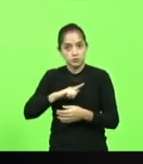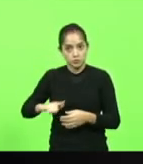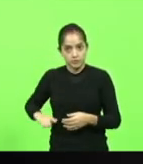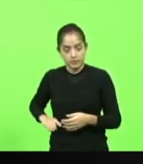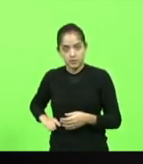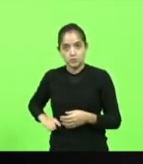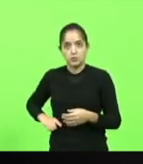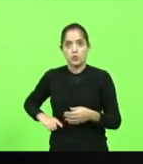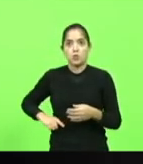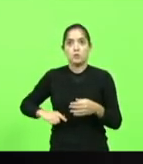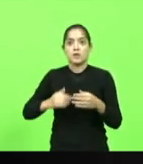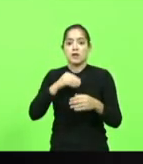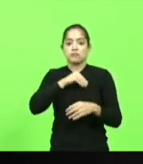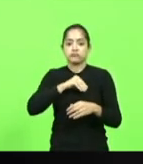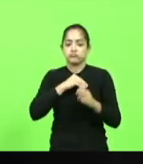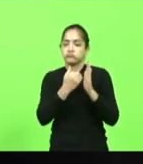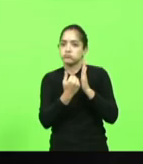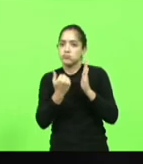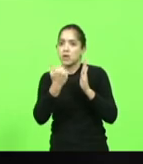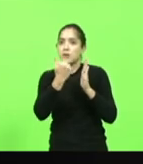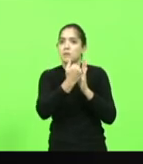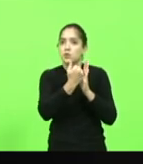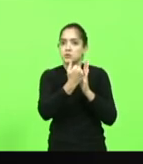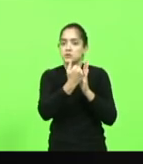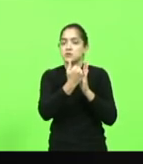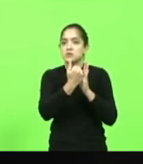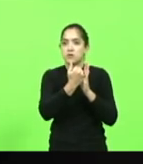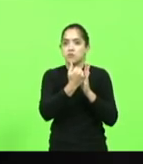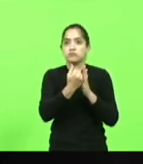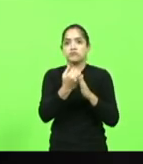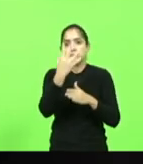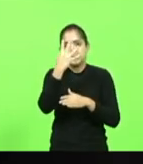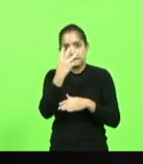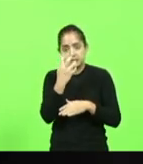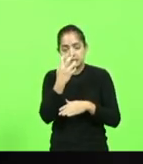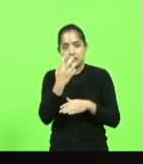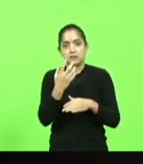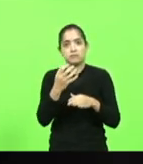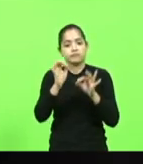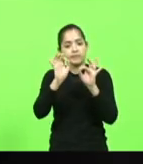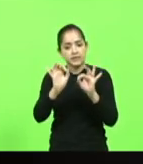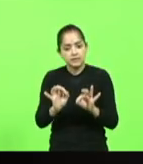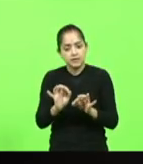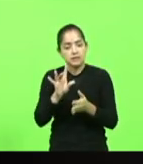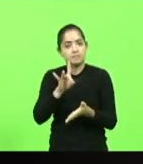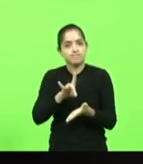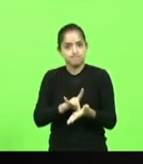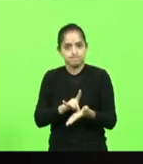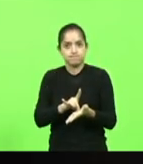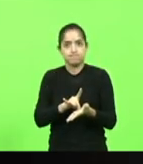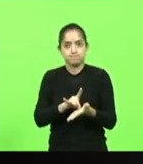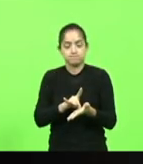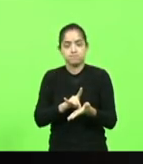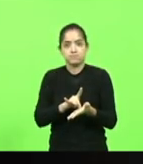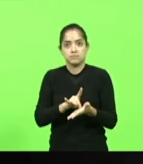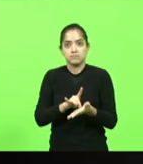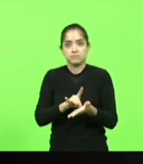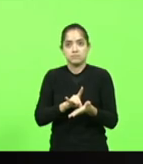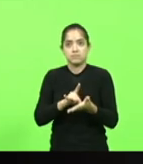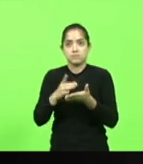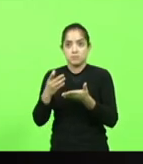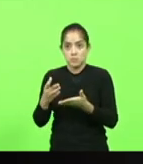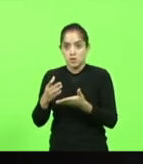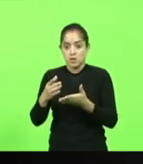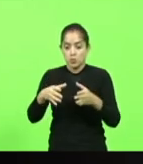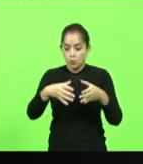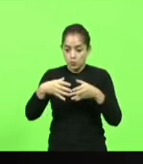a reposição salarial seja séria e que vá acontecer principalmente com órgãos